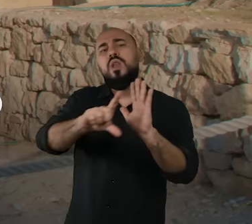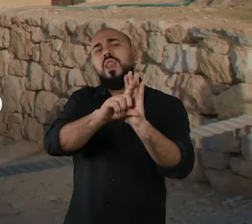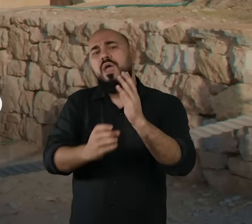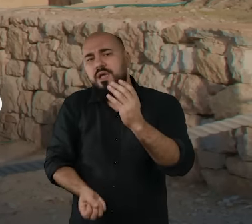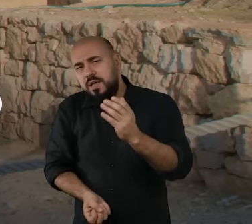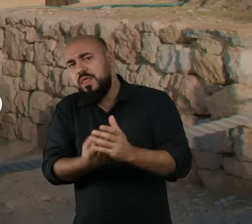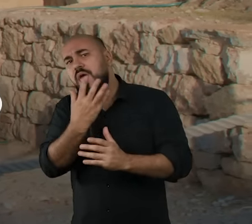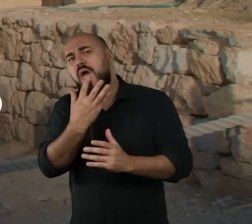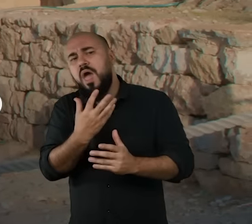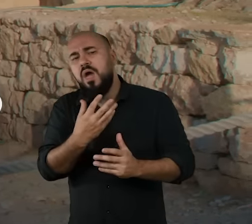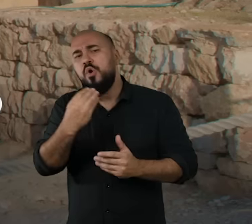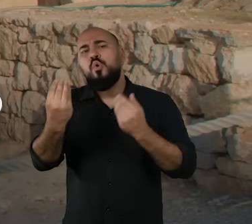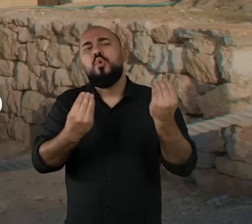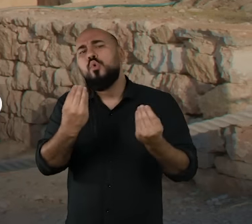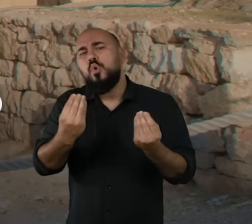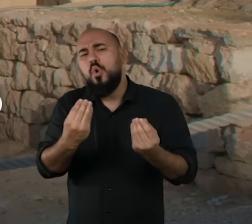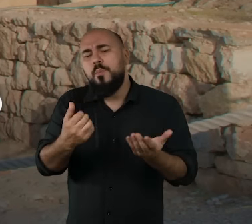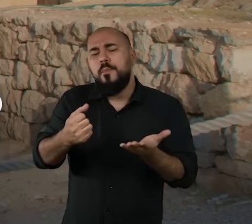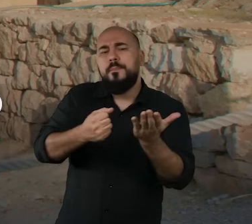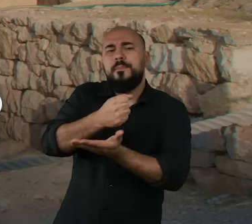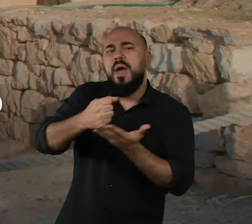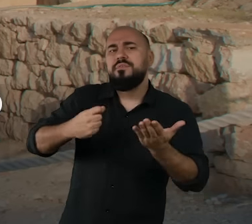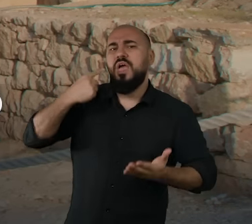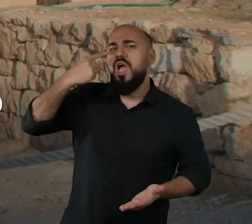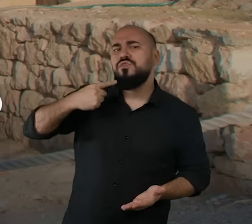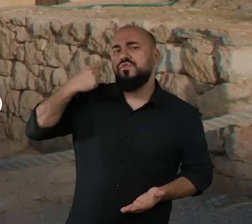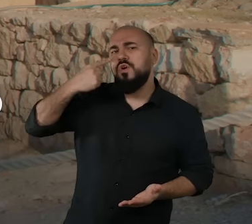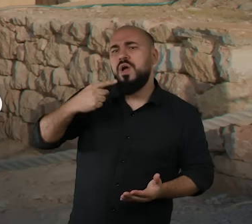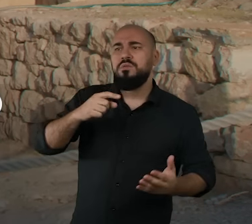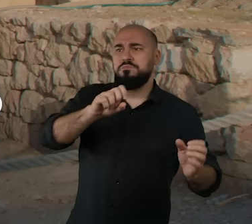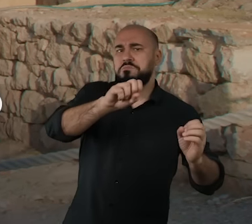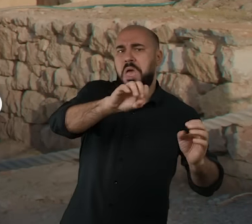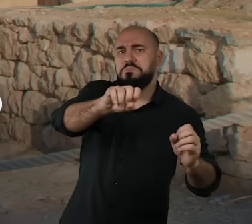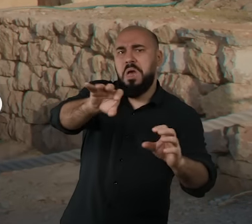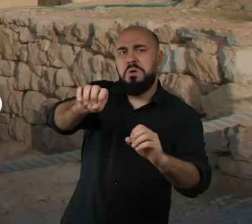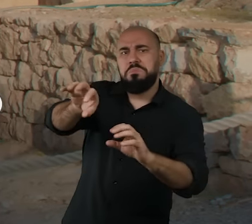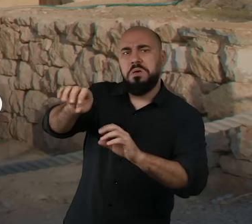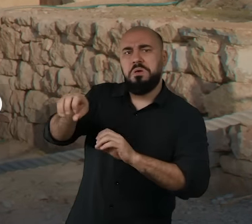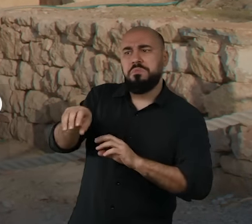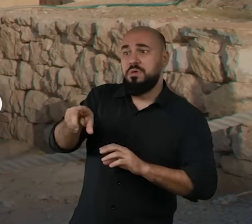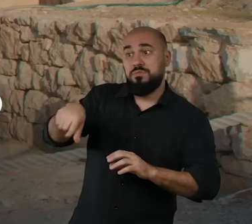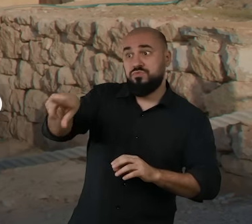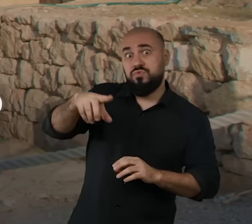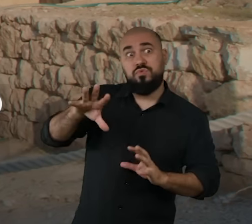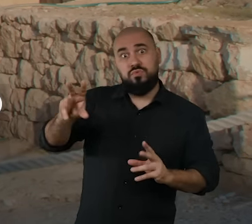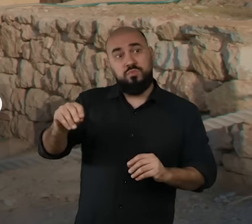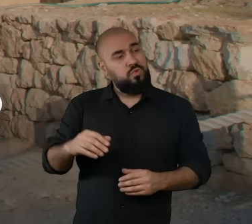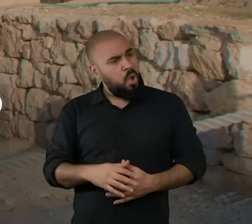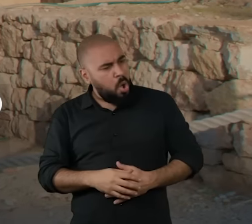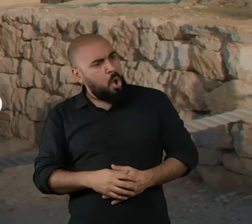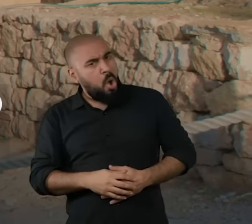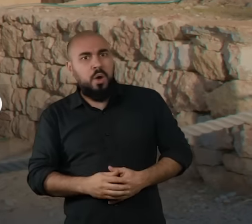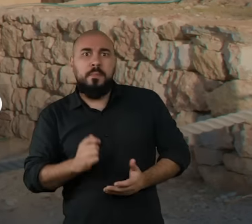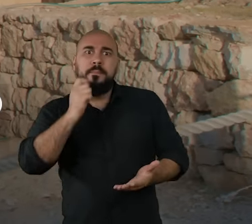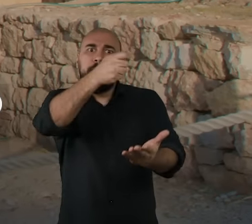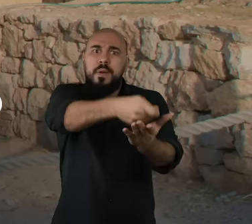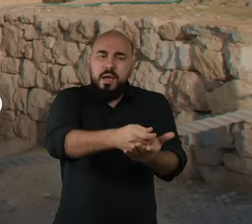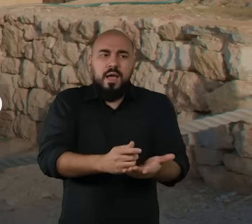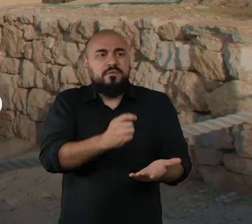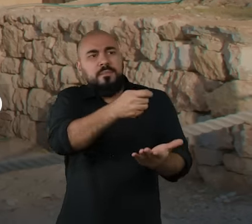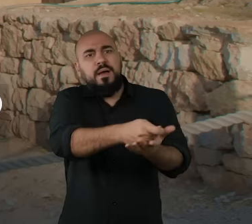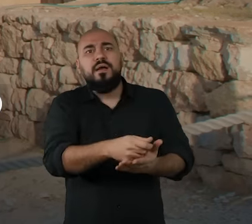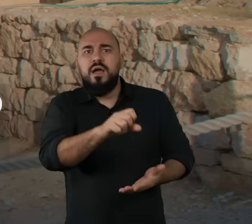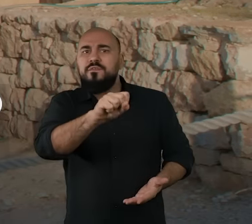e manter leis, como executar princípios jurídicos. E assim, vários monarcas começaram a pagar os sofistas